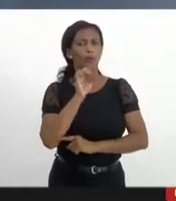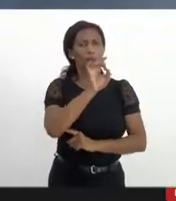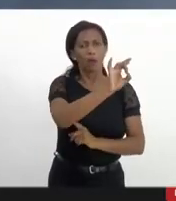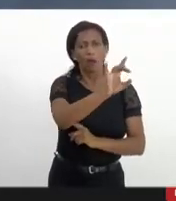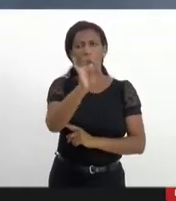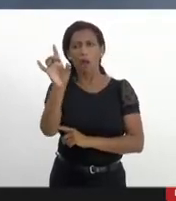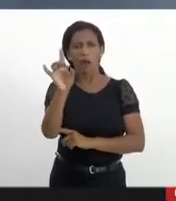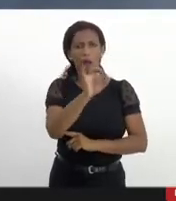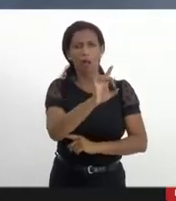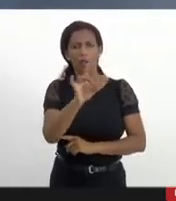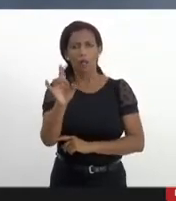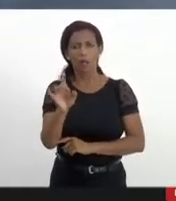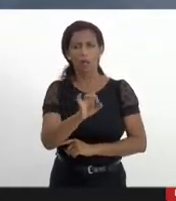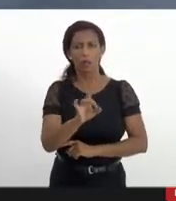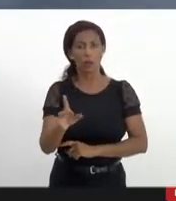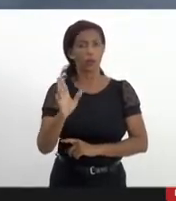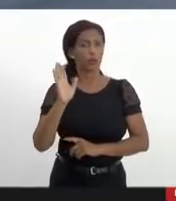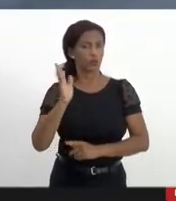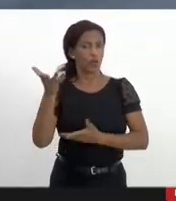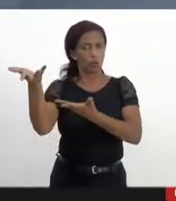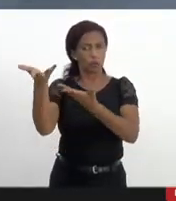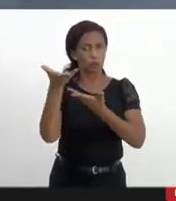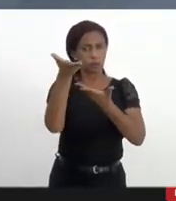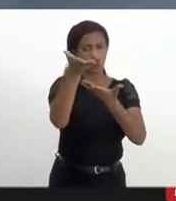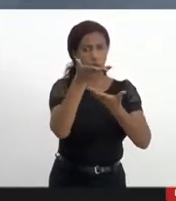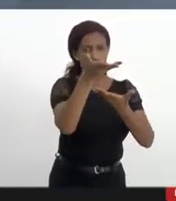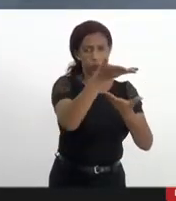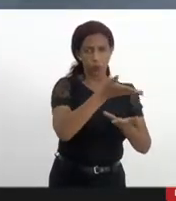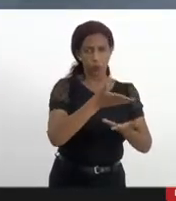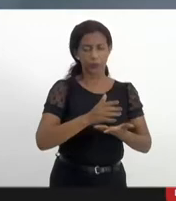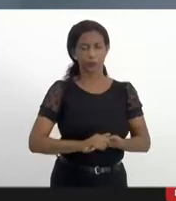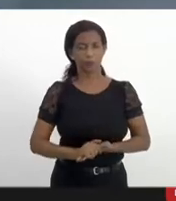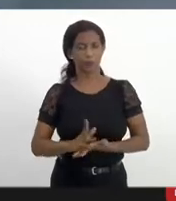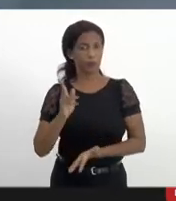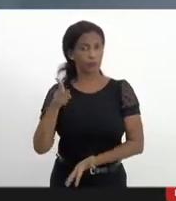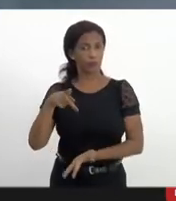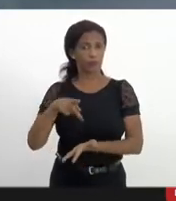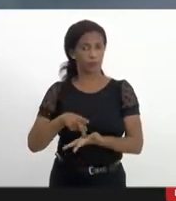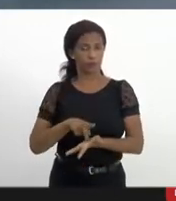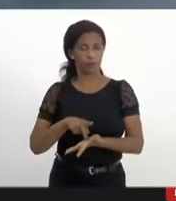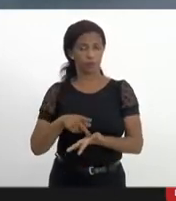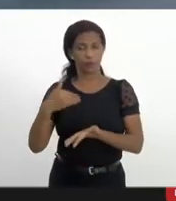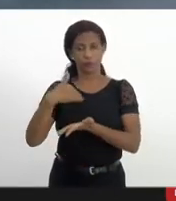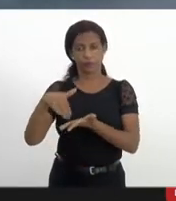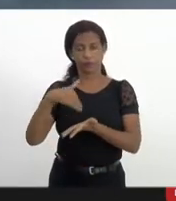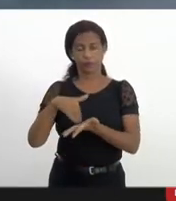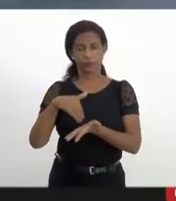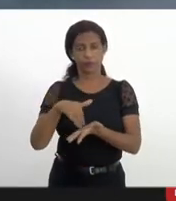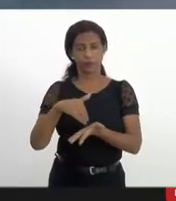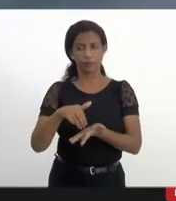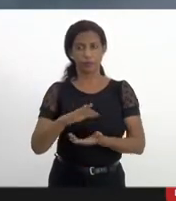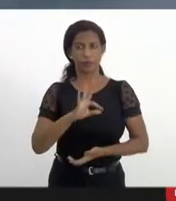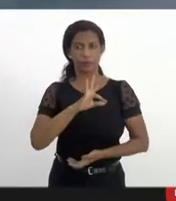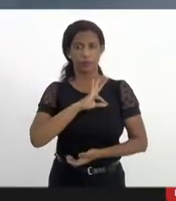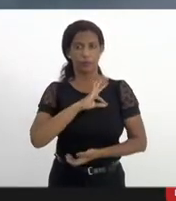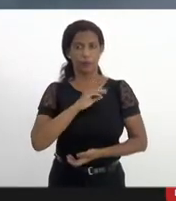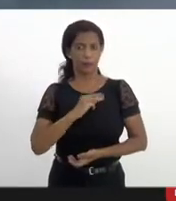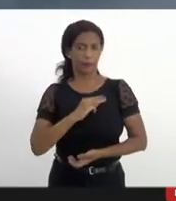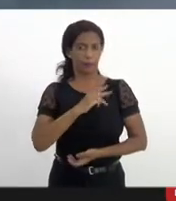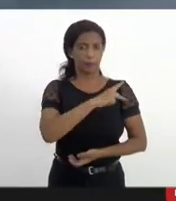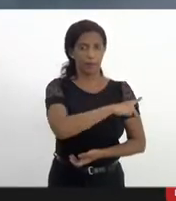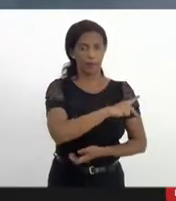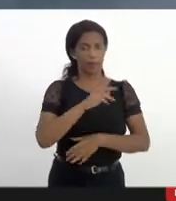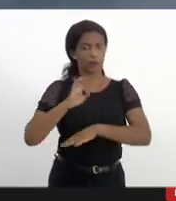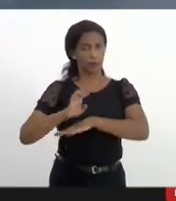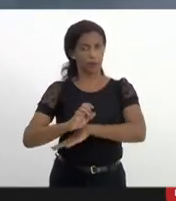convidados. Havia sido feito convite oficial ao secretário de Polícia Militar do